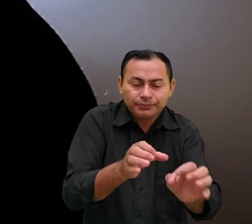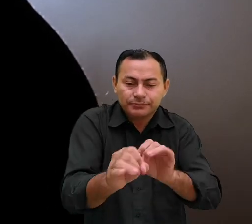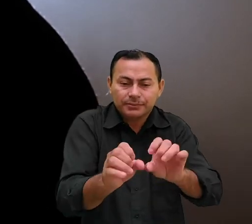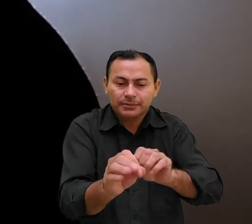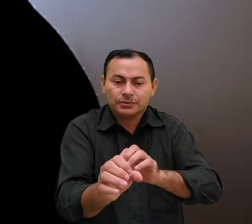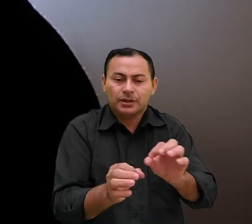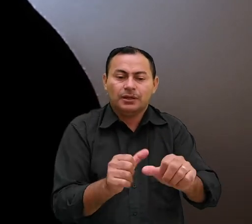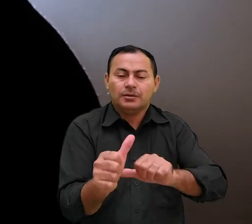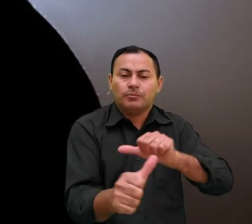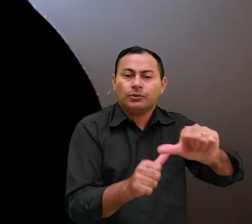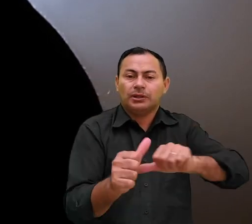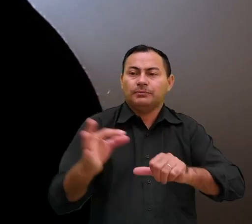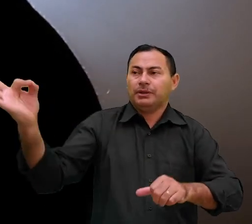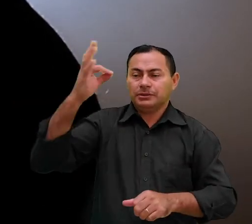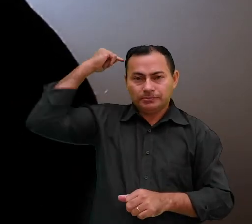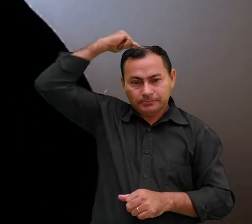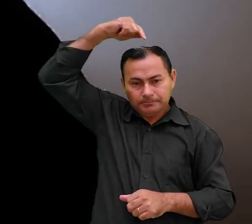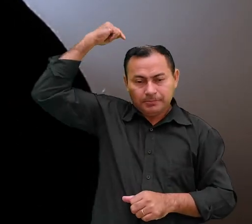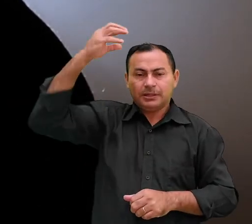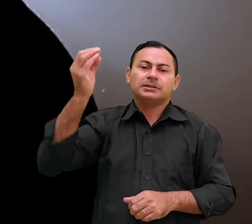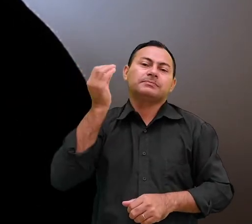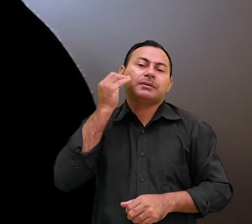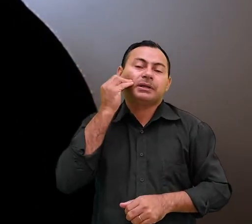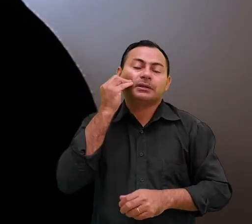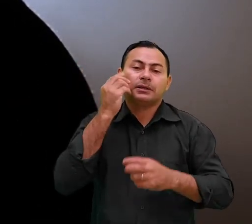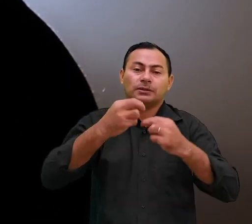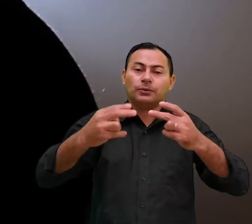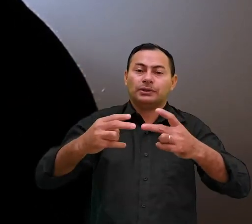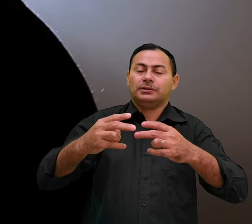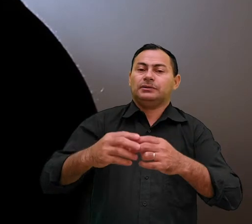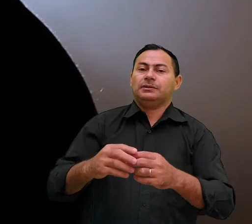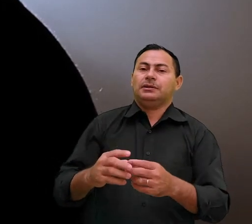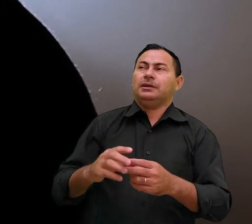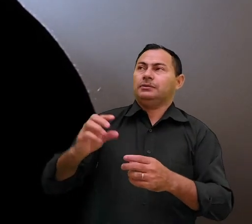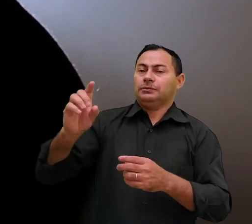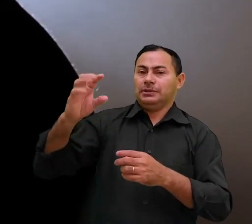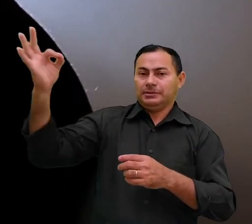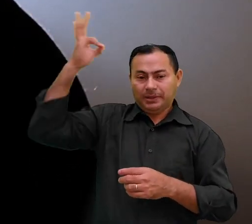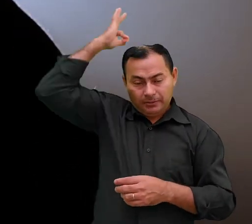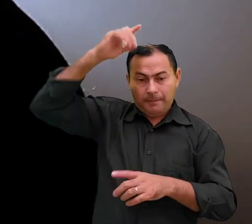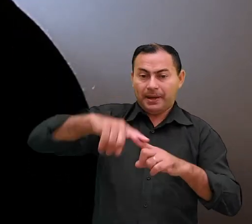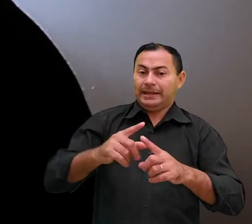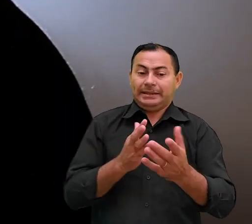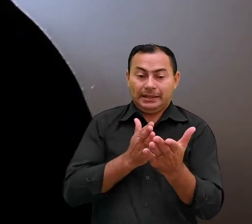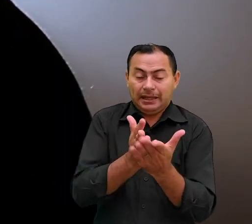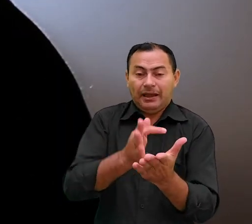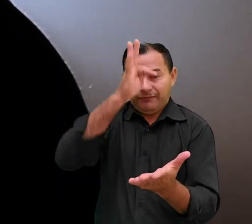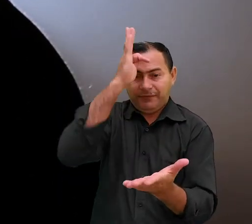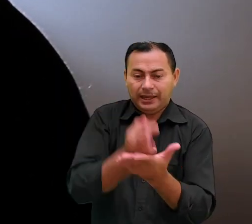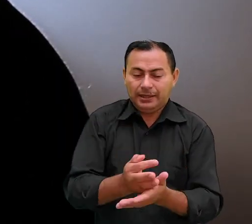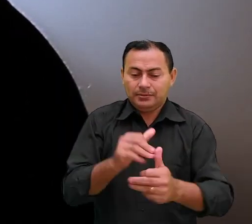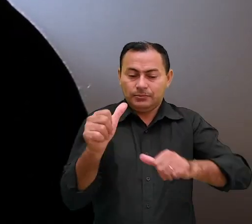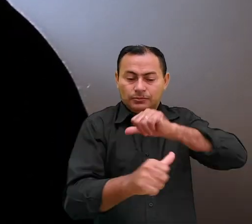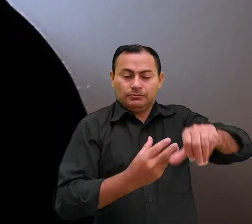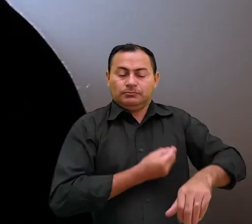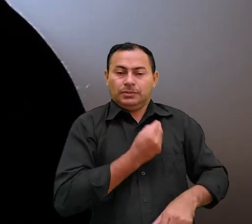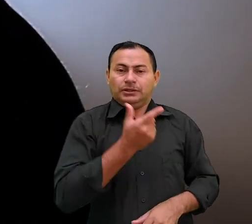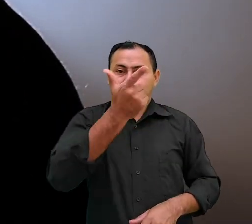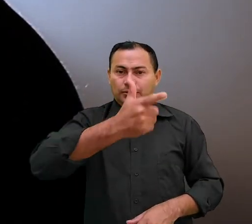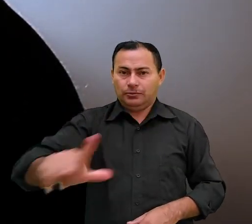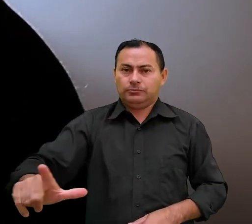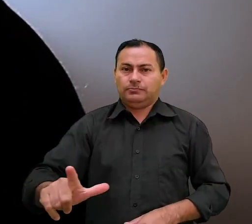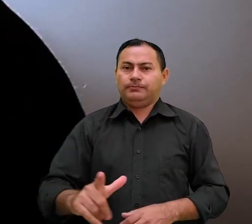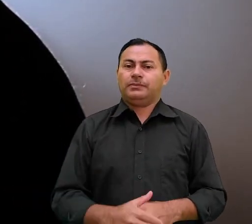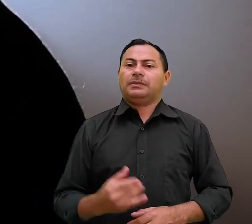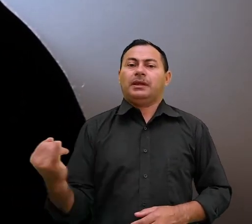pelo Espírito Santo experimentando as coisas do Espírito mas sem ainda ter cruzado a linha de fé e ter nascido de novo